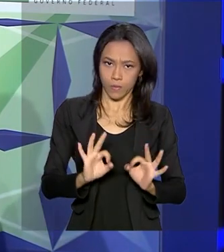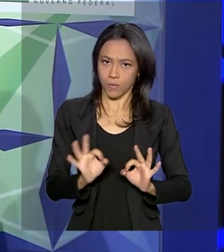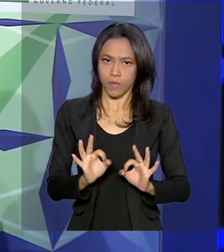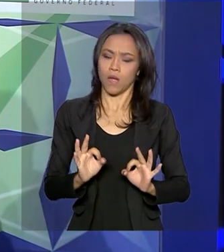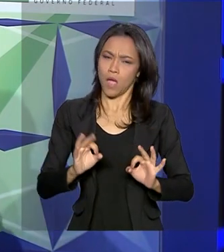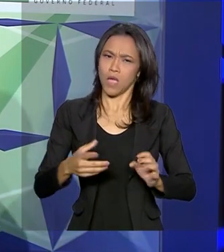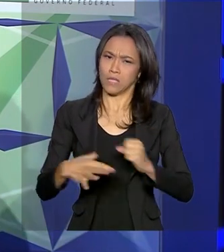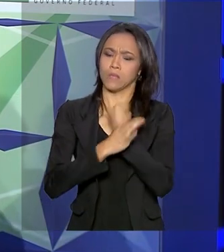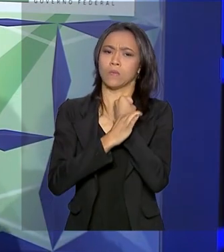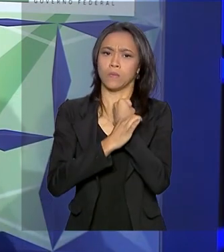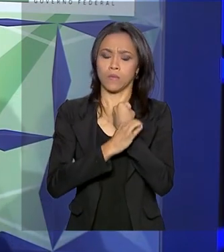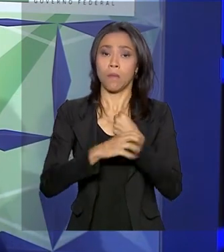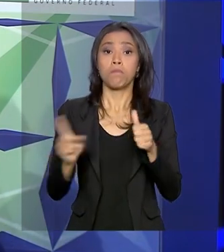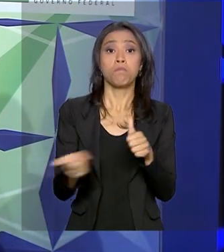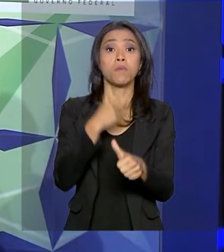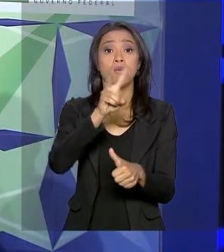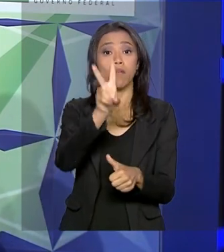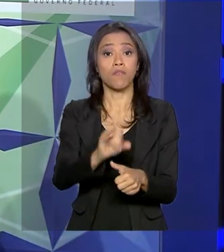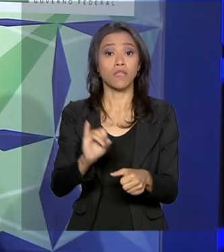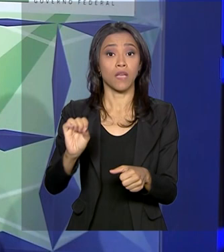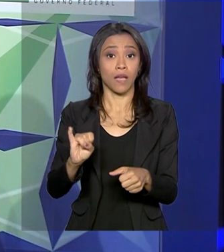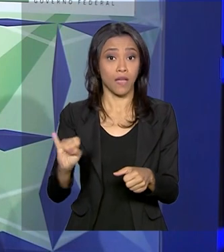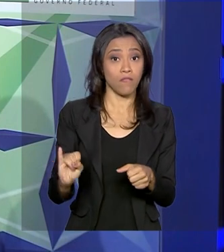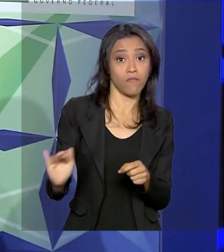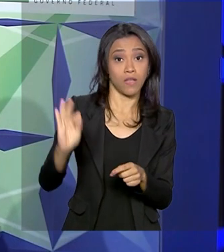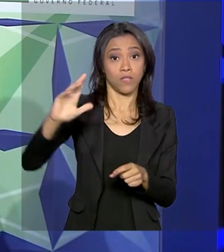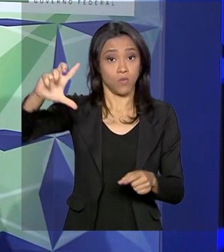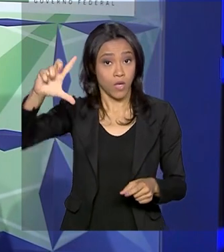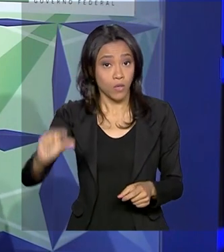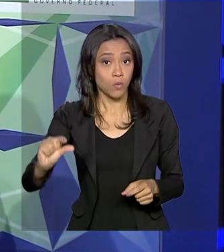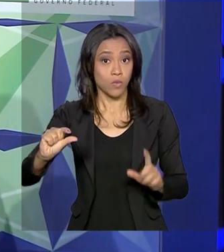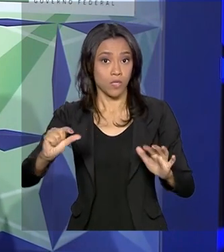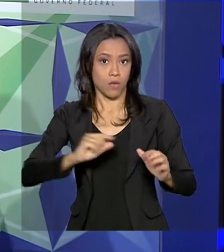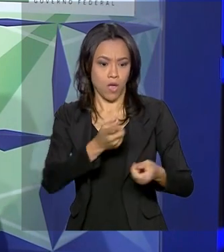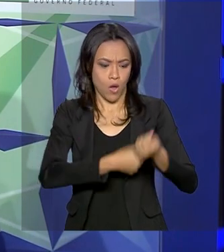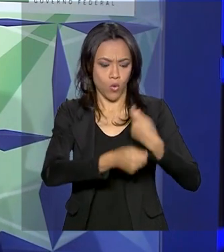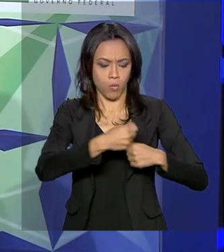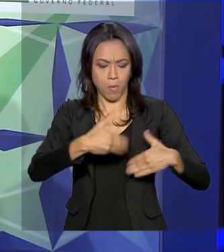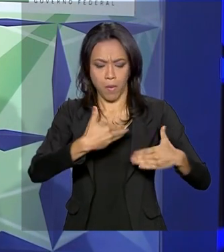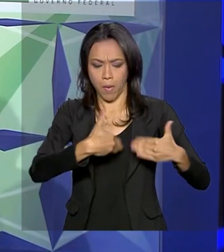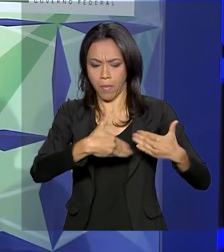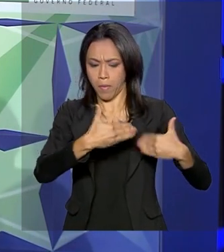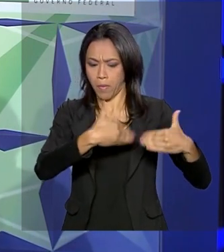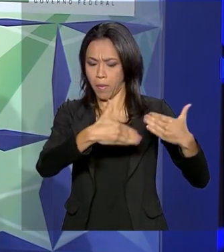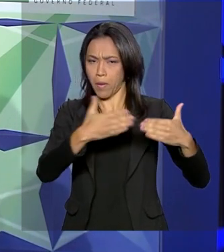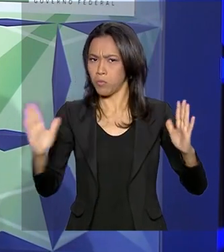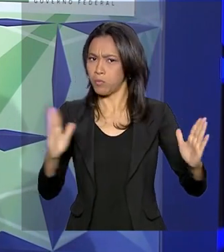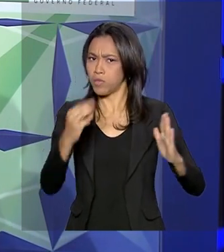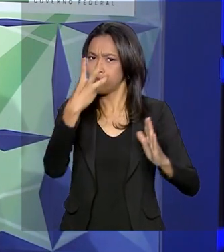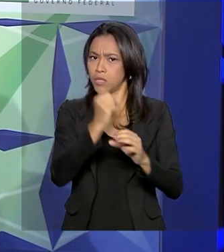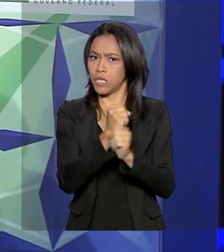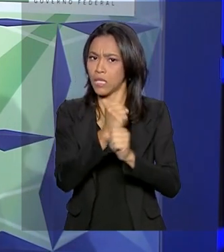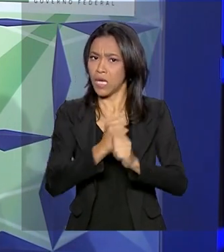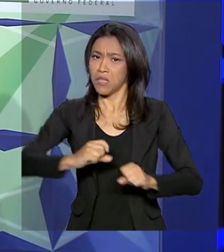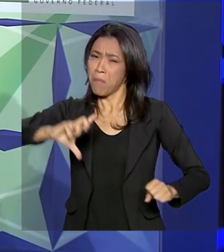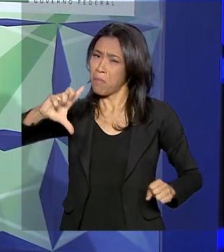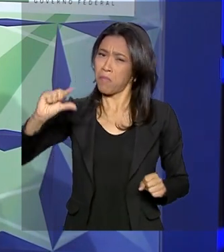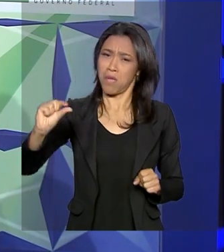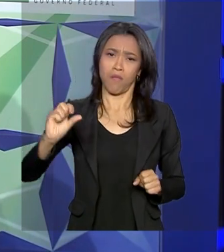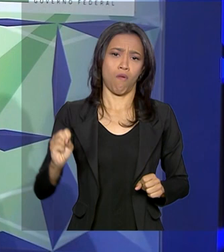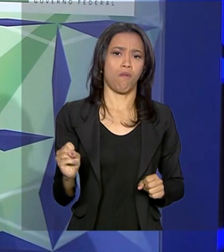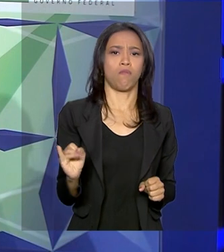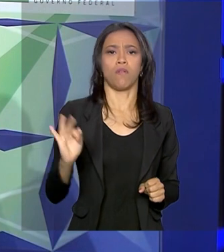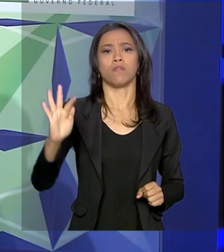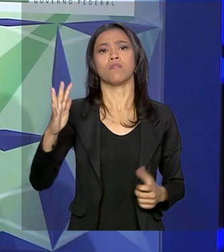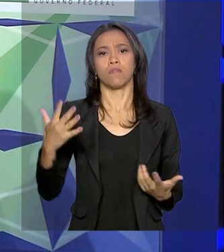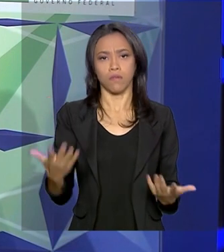É a primeira vez que a inflação desce com o crescimento econômico reacelerando nos últimos 30 anos. Estamos com as inflações mais baixas